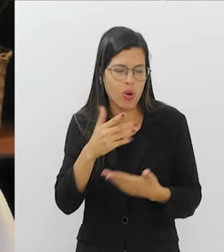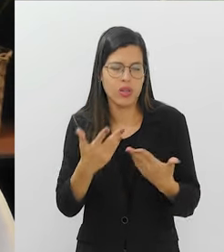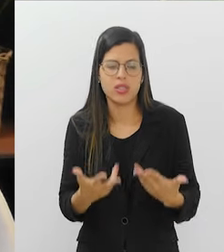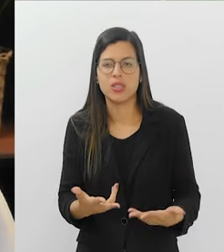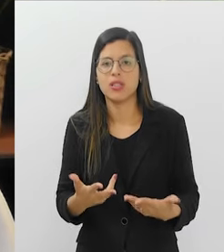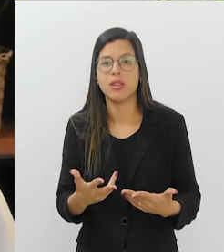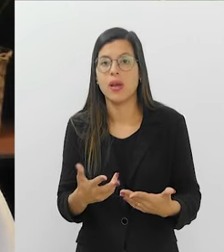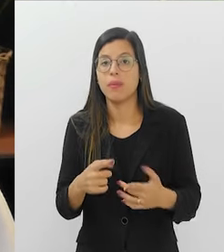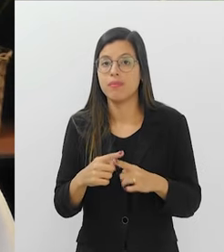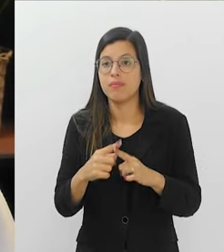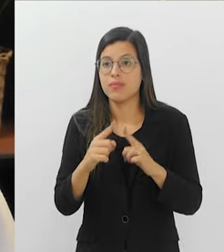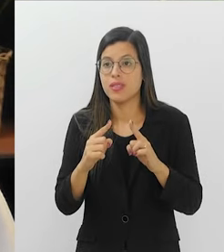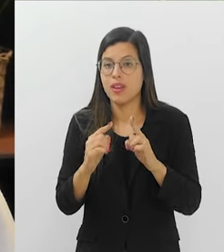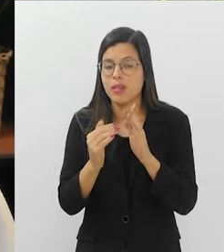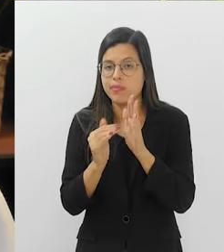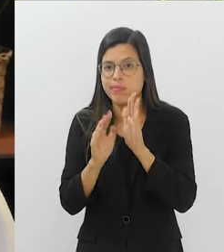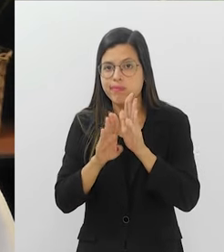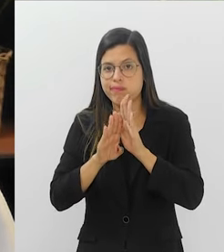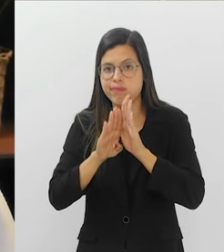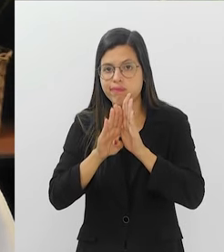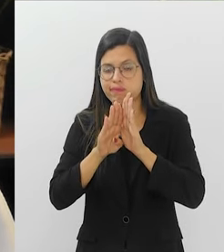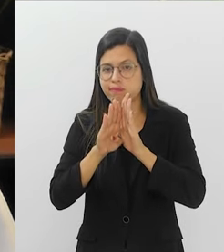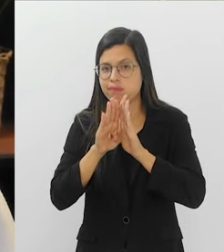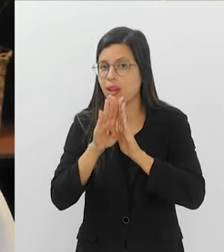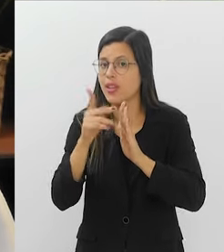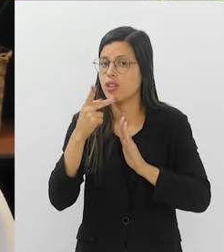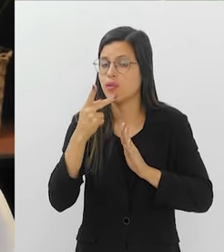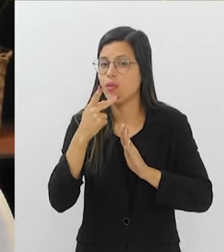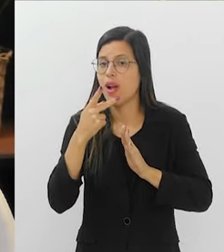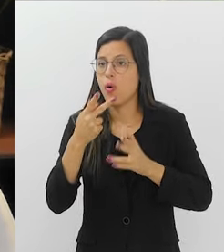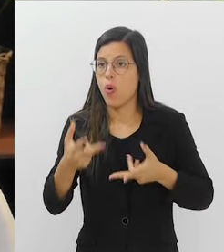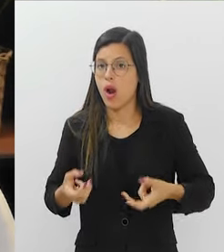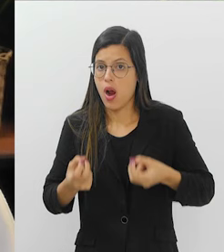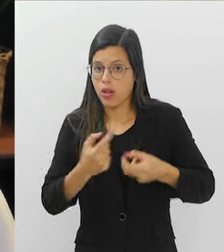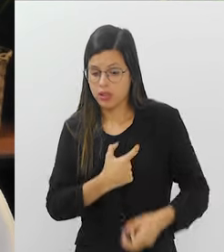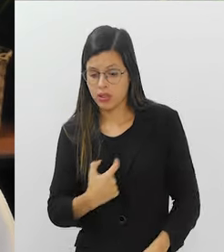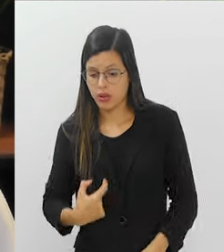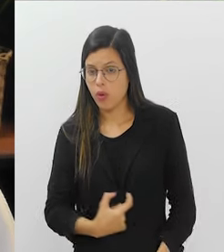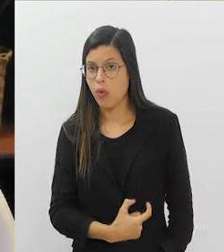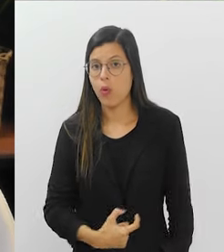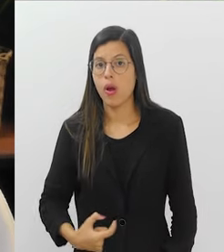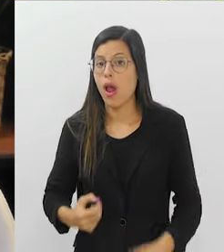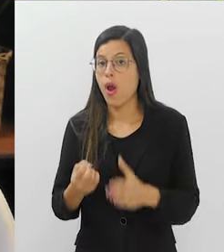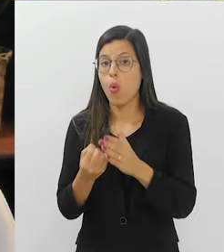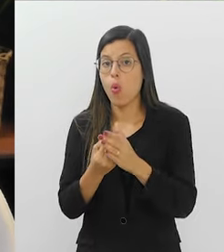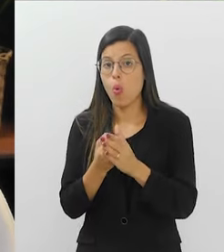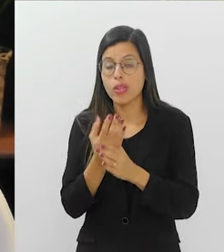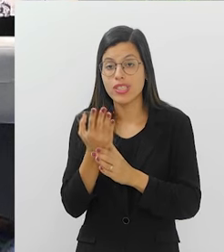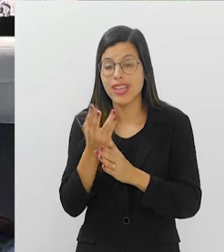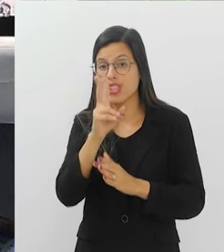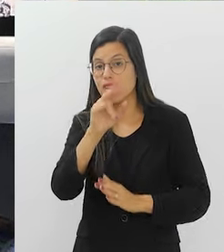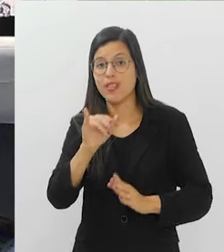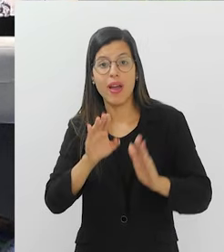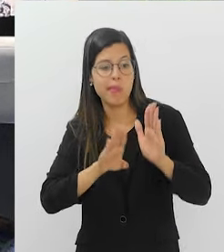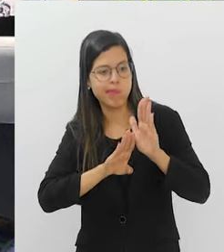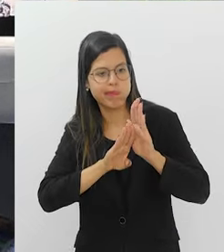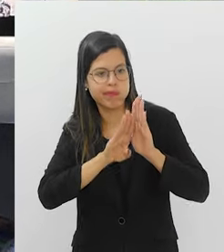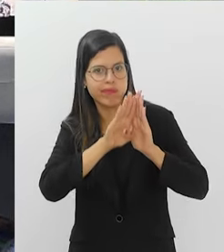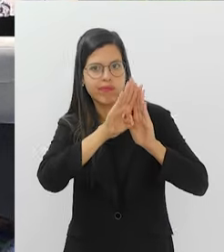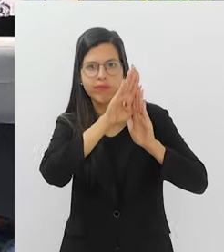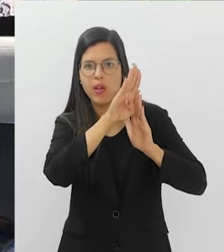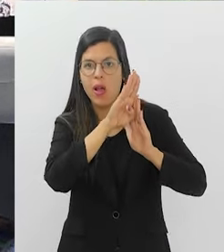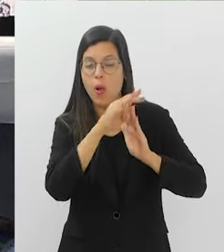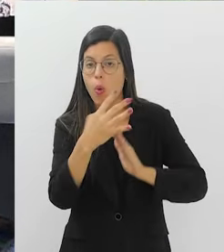ele vai crescer mais lentamente. E aí, quando a gente fala do câncer coloretal, esses números são os que mais vão